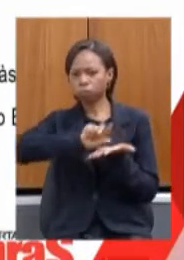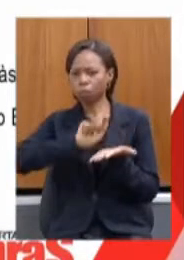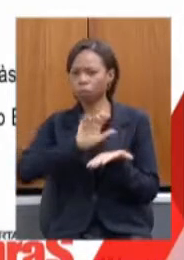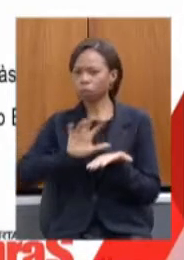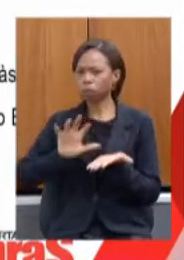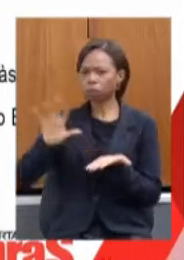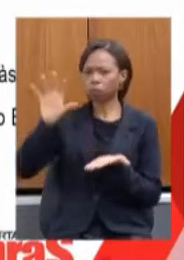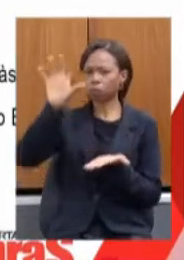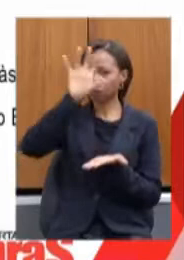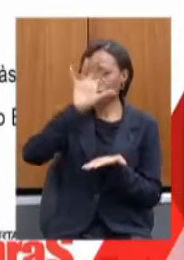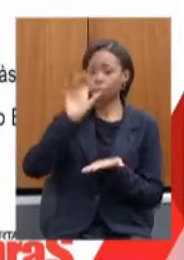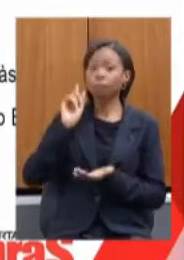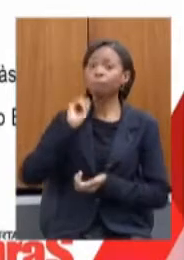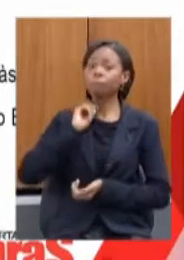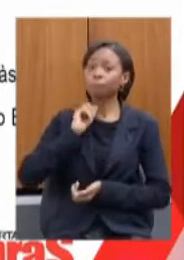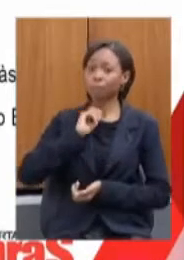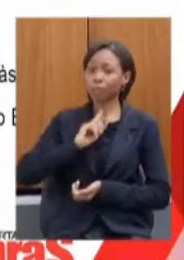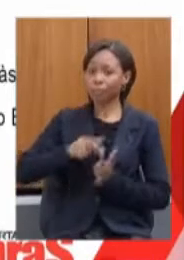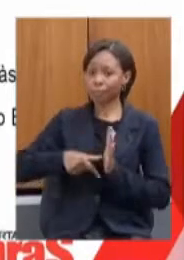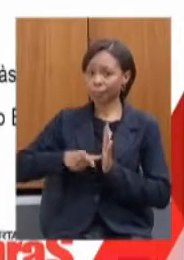Gerais fora de uso.